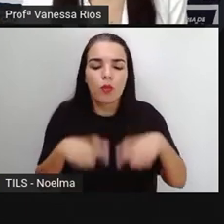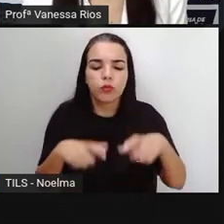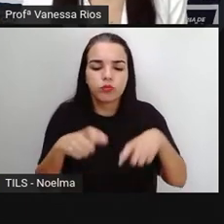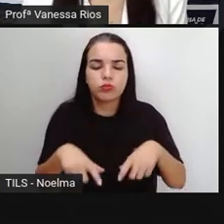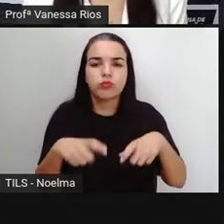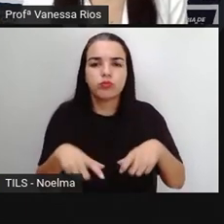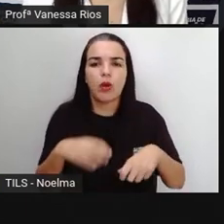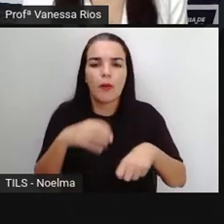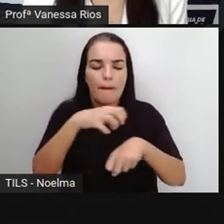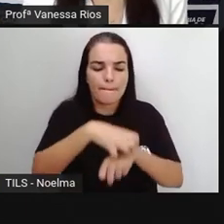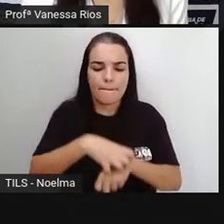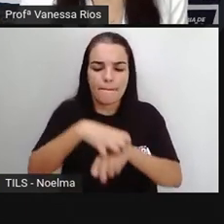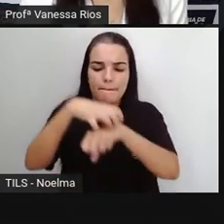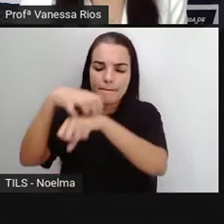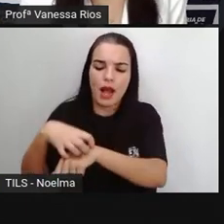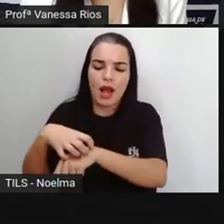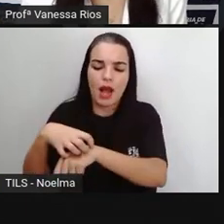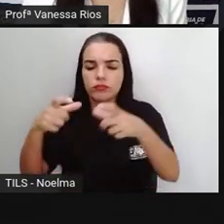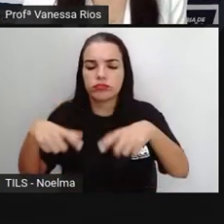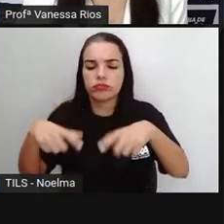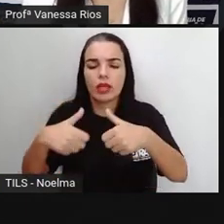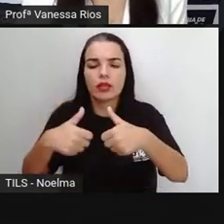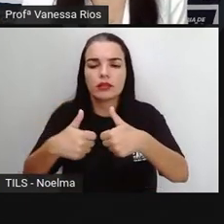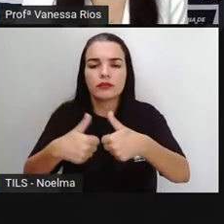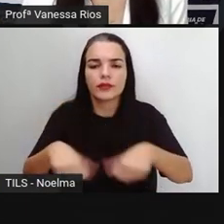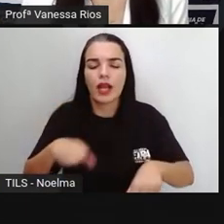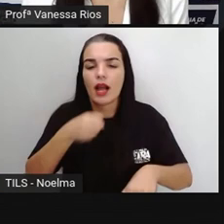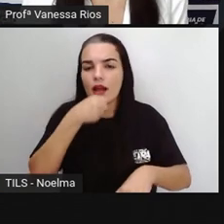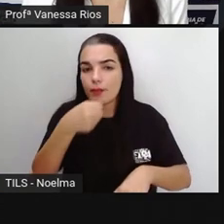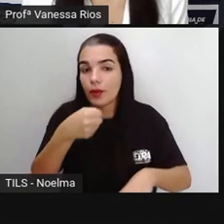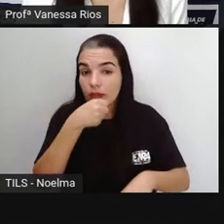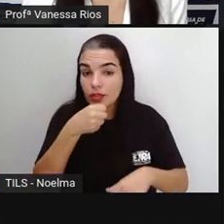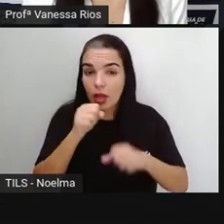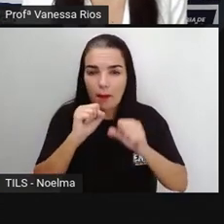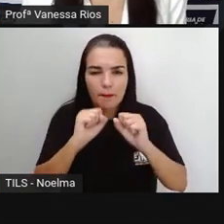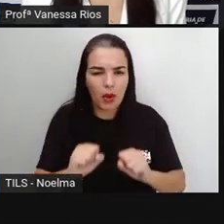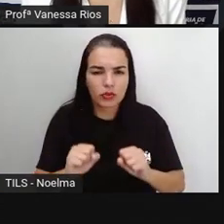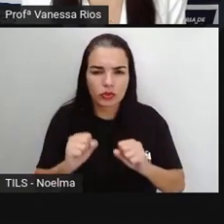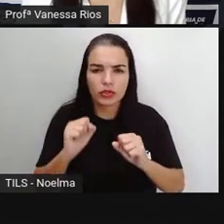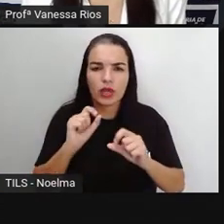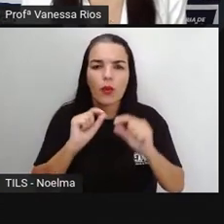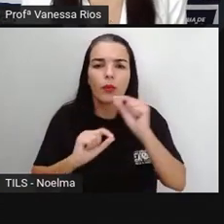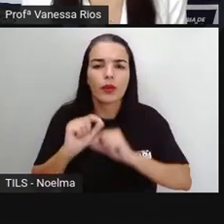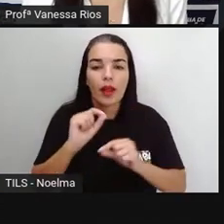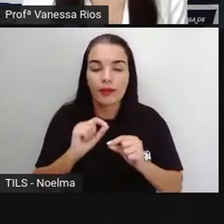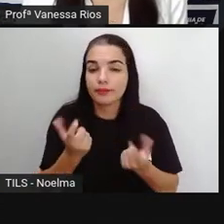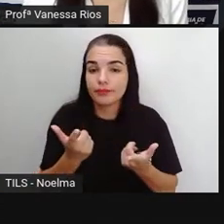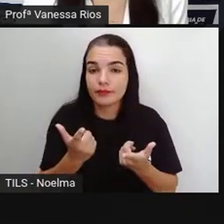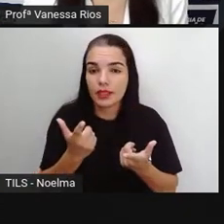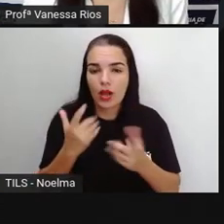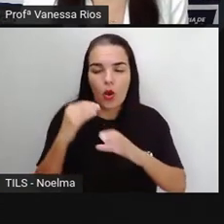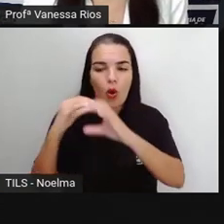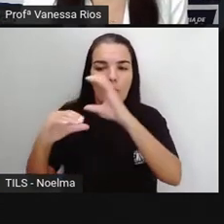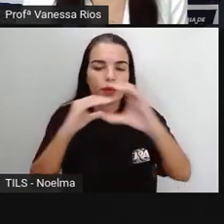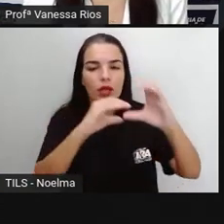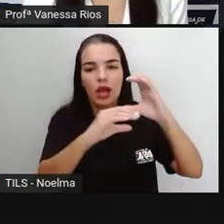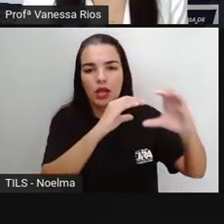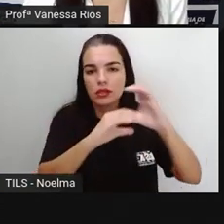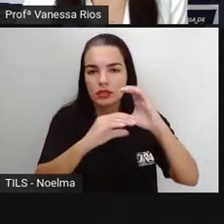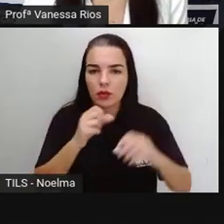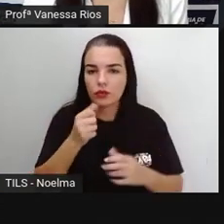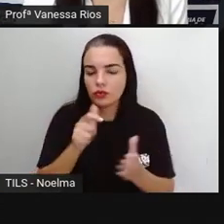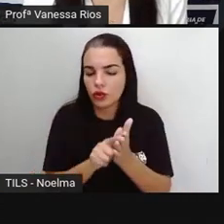as reportagens aparecem, né? Geralmente. Então os principais suportes são os meios de comunicação,